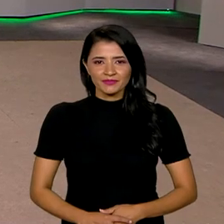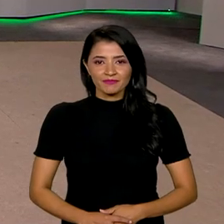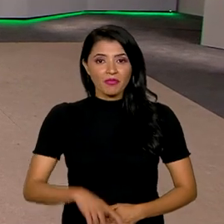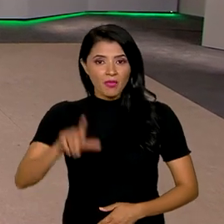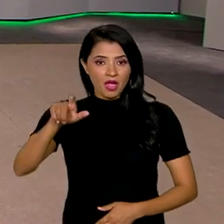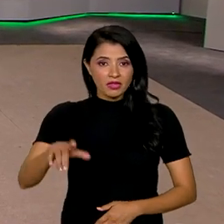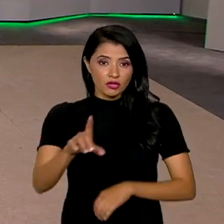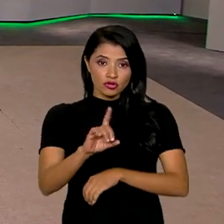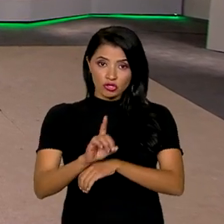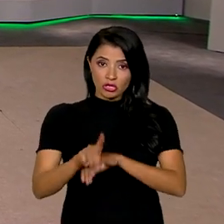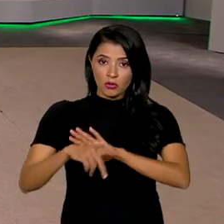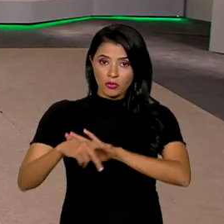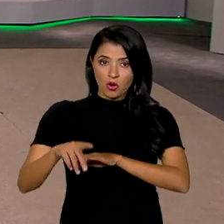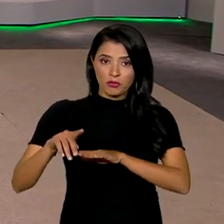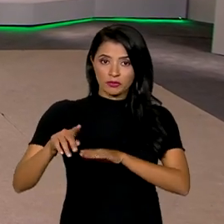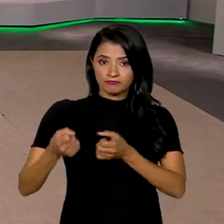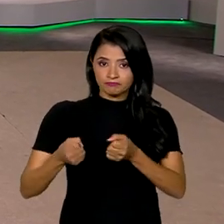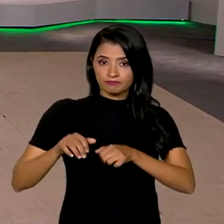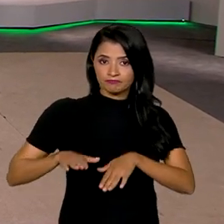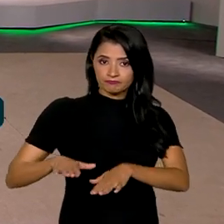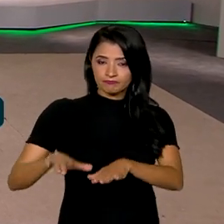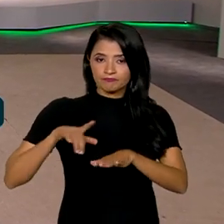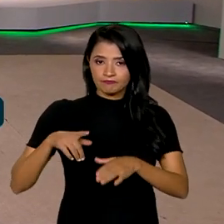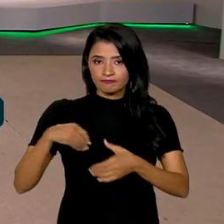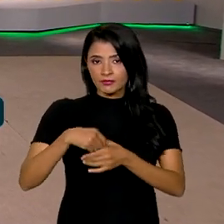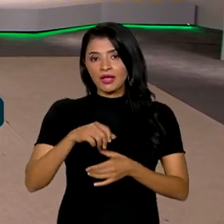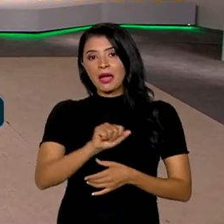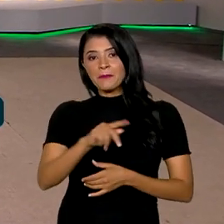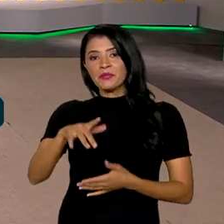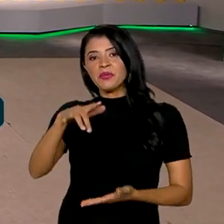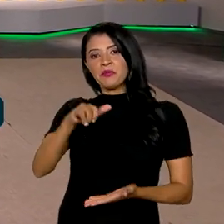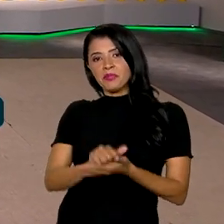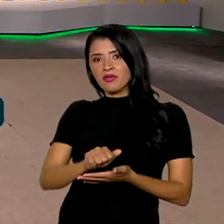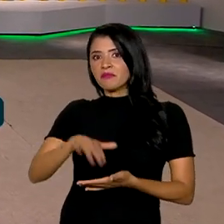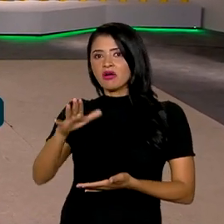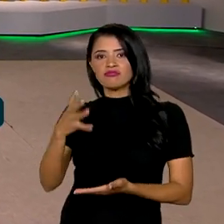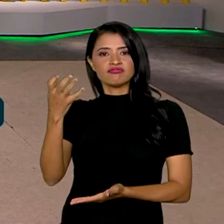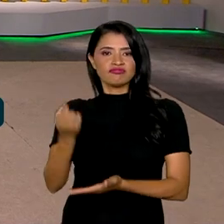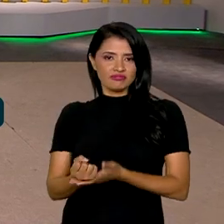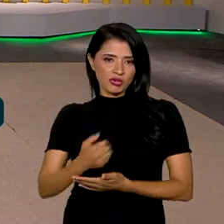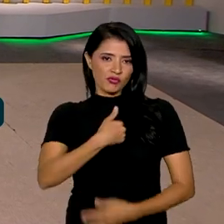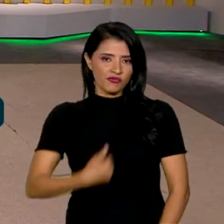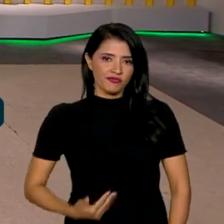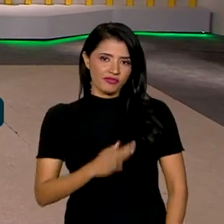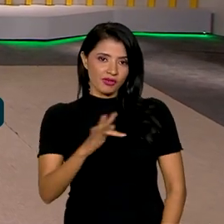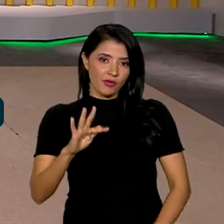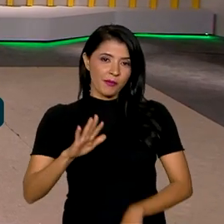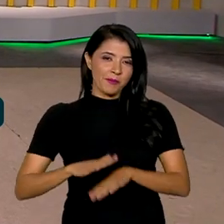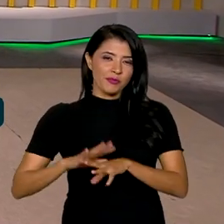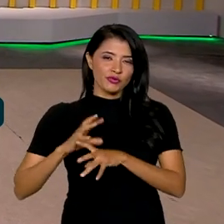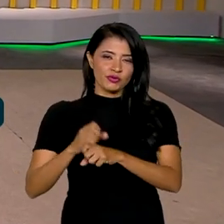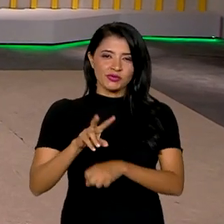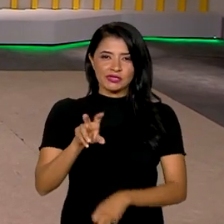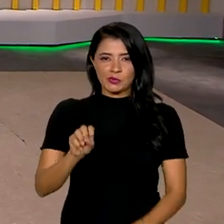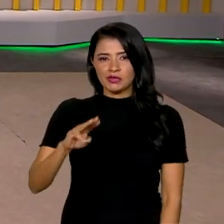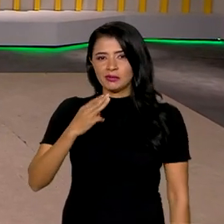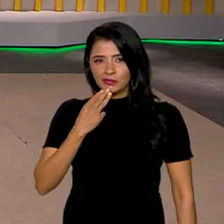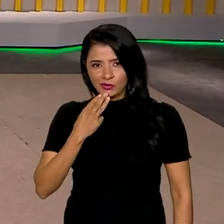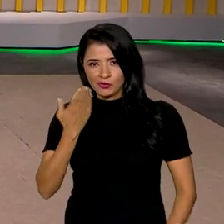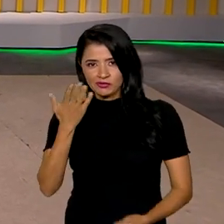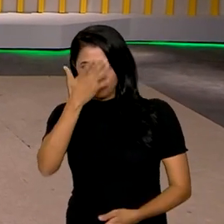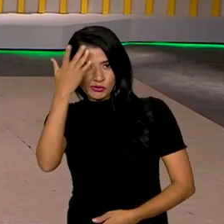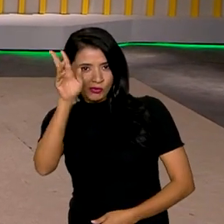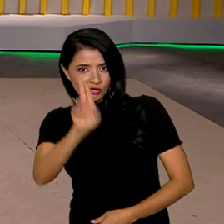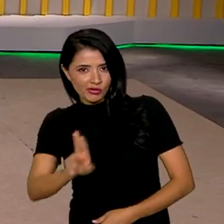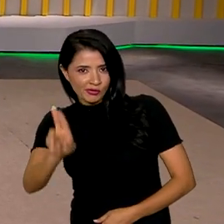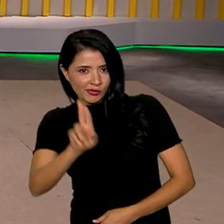A carteira digital de trânsito está entre os aplicativos mais baixados do governo federal. Já são mais de 50 milhões de